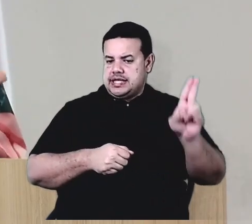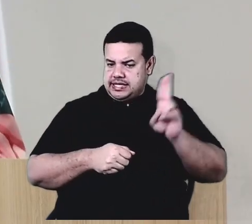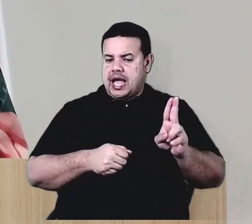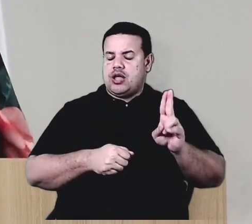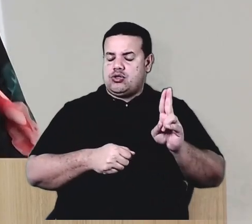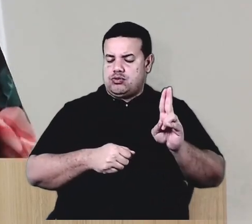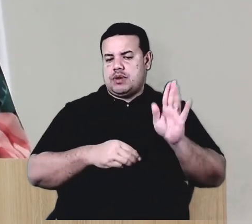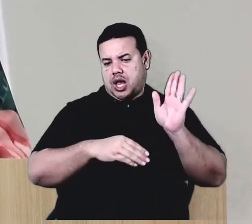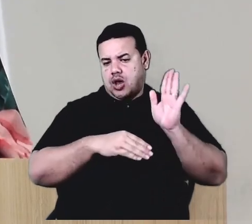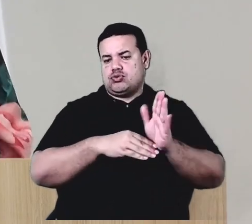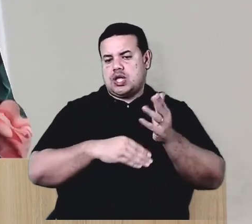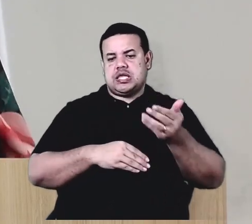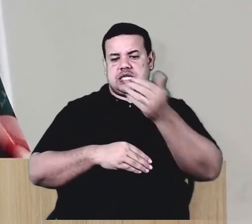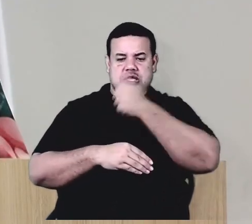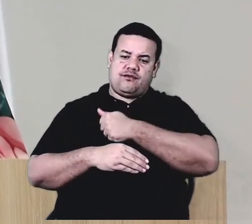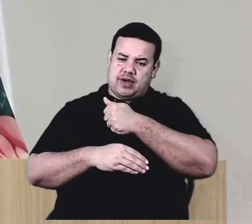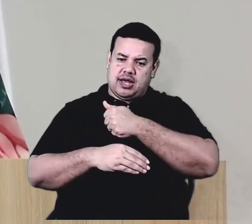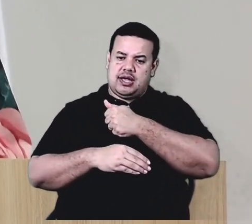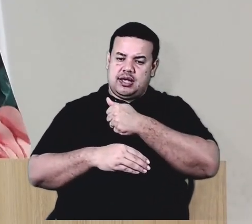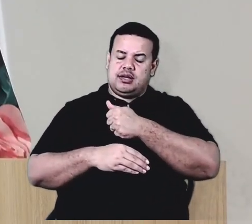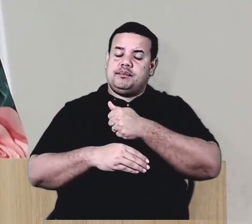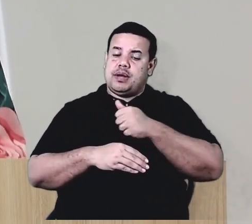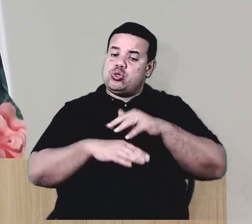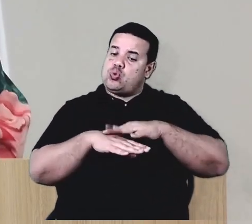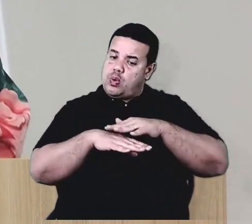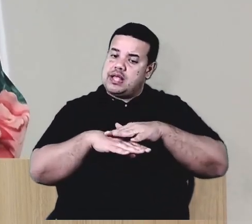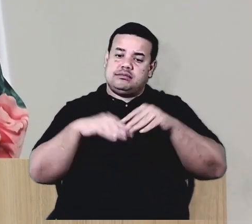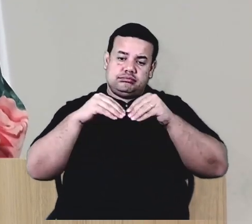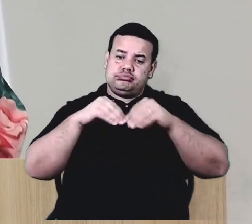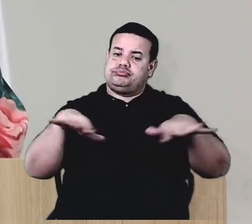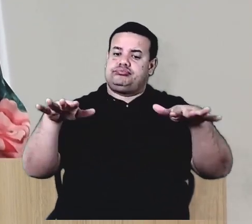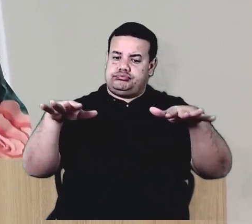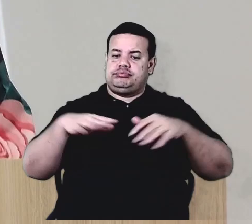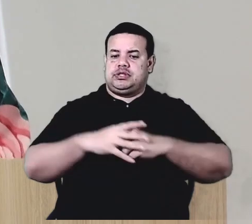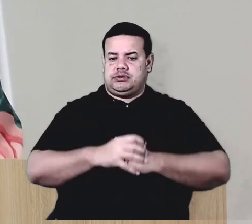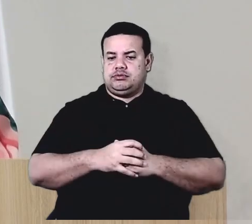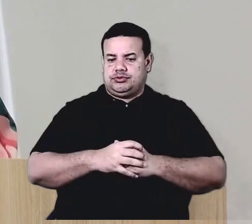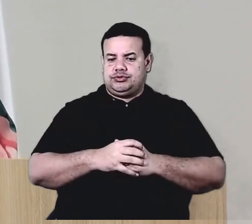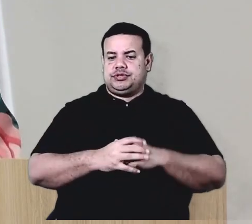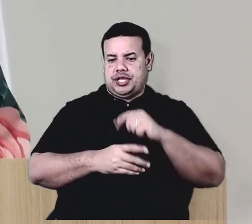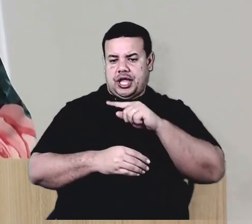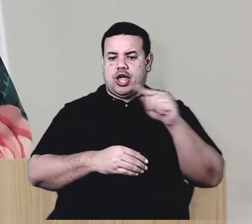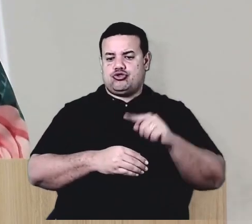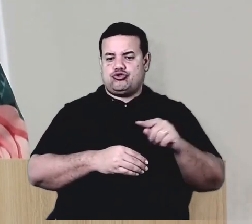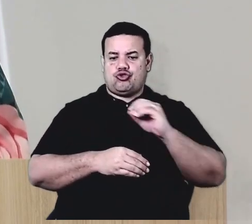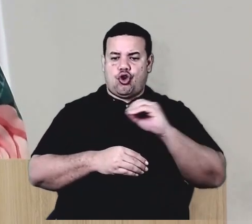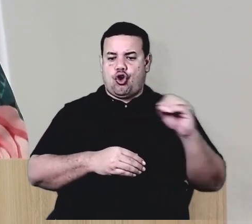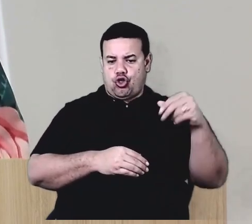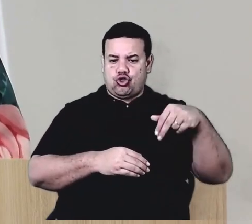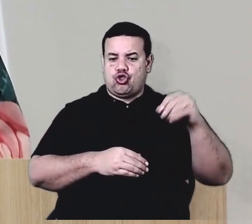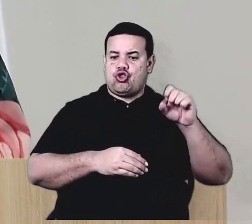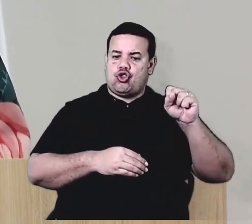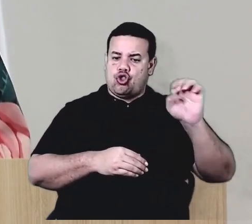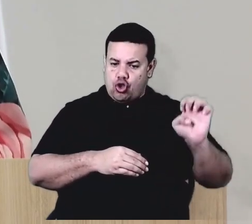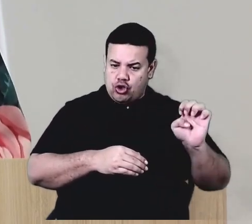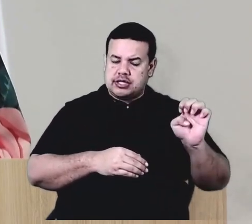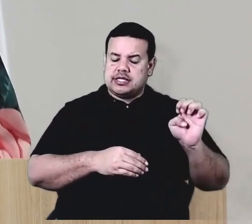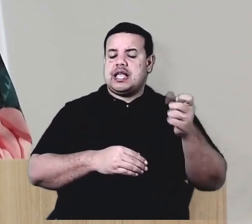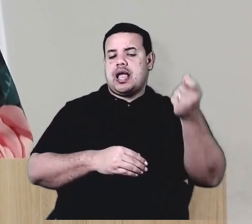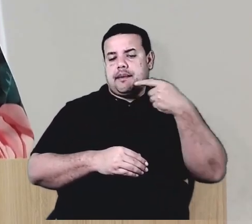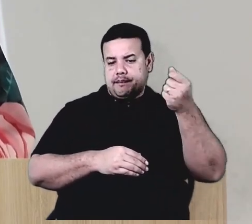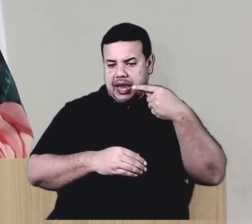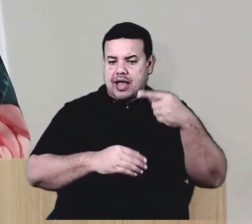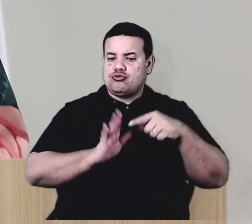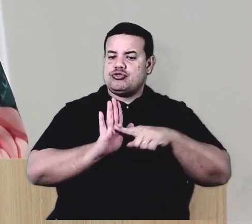esporotricose, que é uma doença que passa para todo mundo. Que ela é zoonose. Assim como eu fiz para o remédio de verme, remédio de